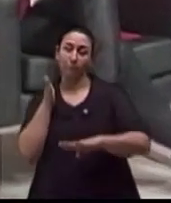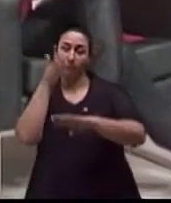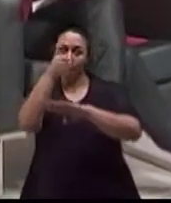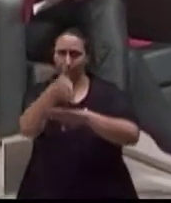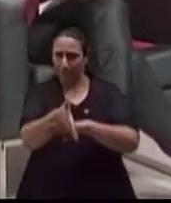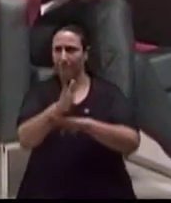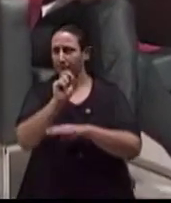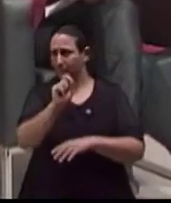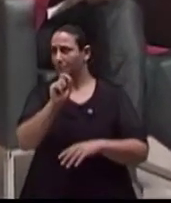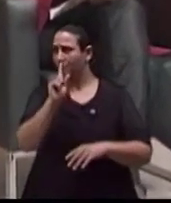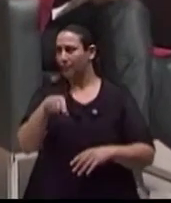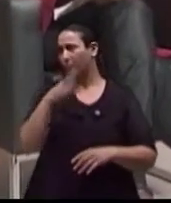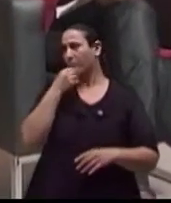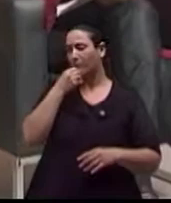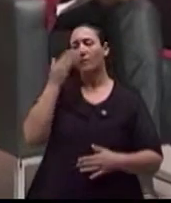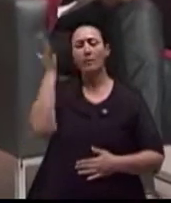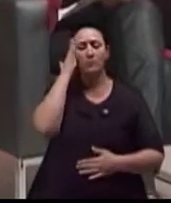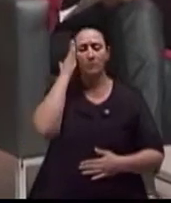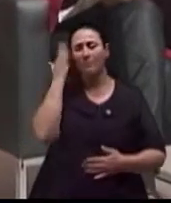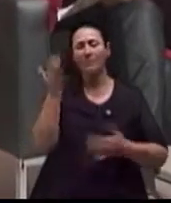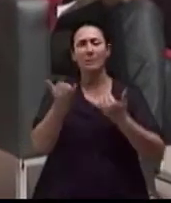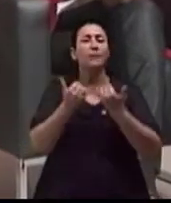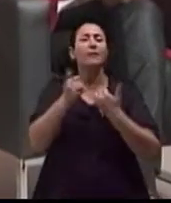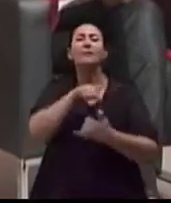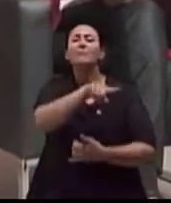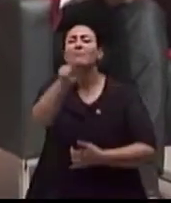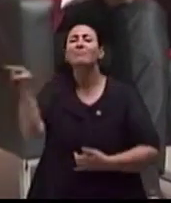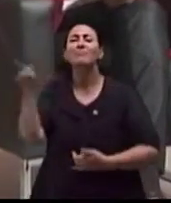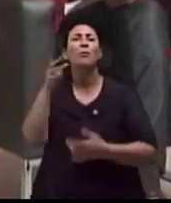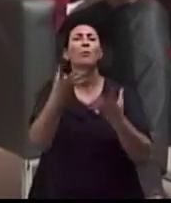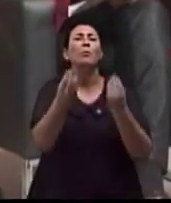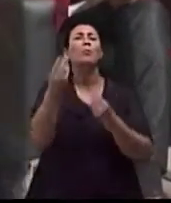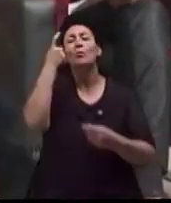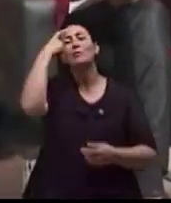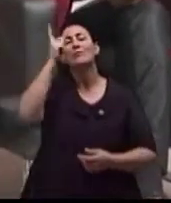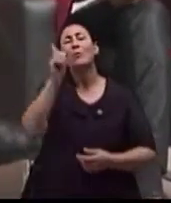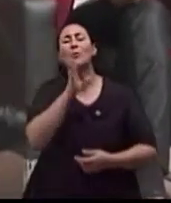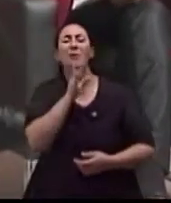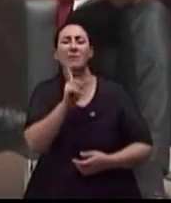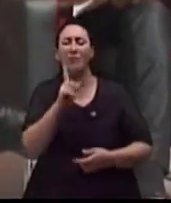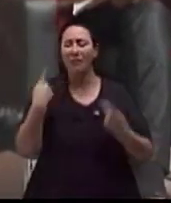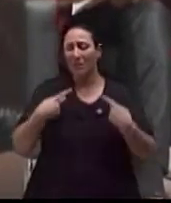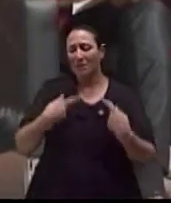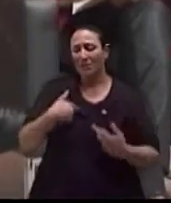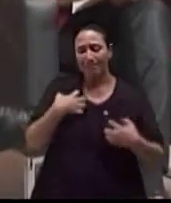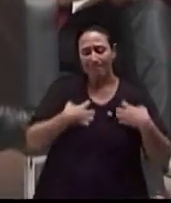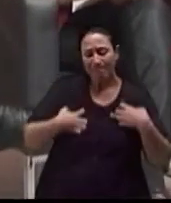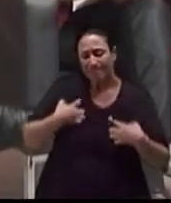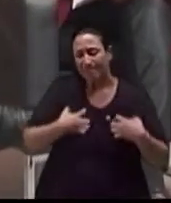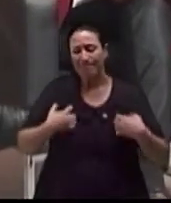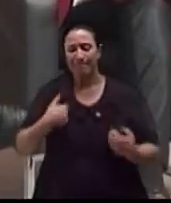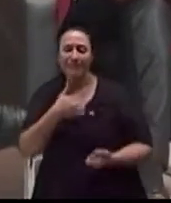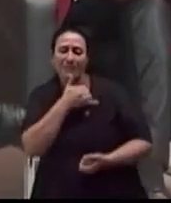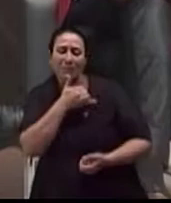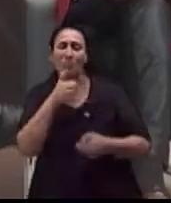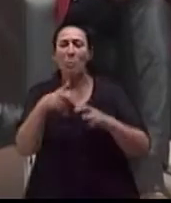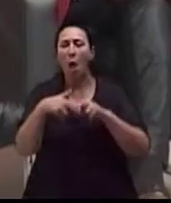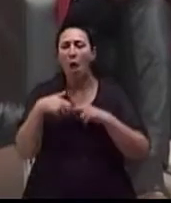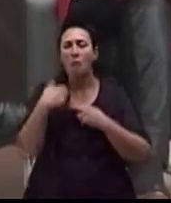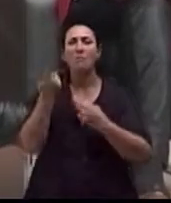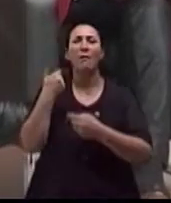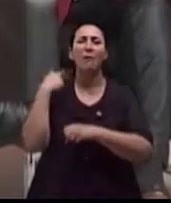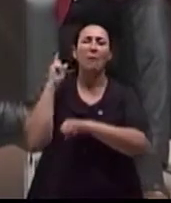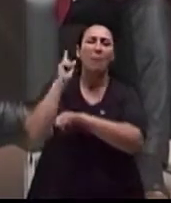já são os mais esclarecidos. Vamos falar um pouquinho para aqueles que estão em casa sofrendo e que não tiveram essa coragem ainda, doutor. Porque aí